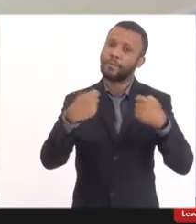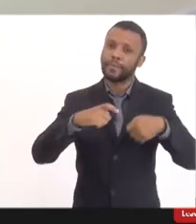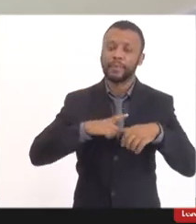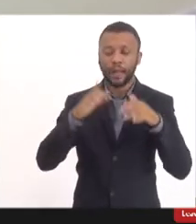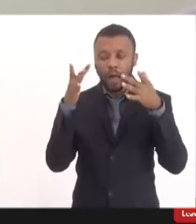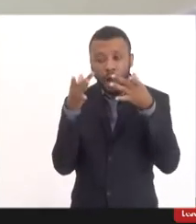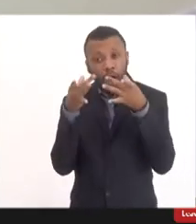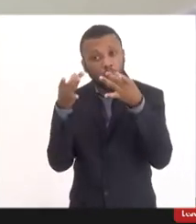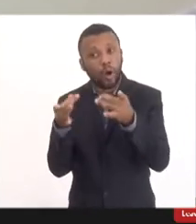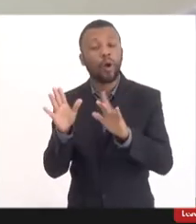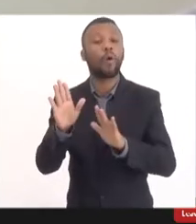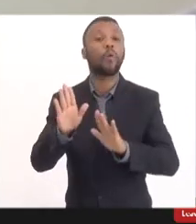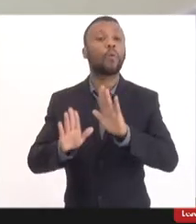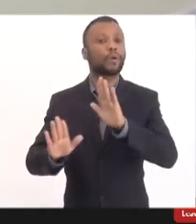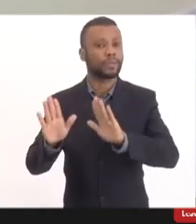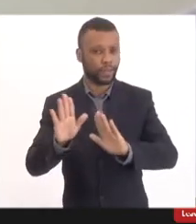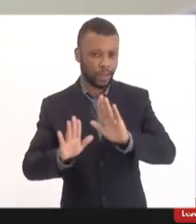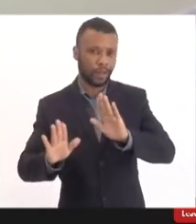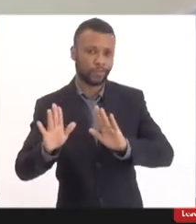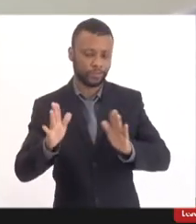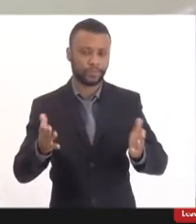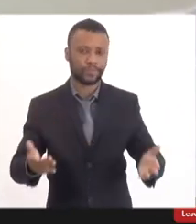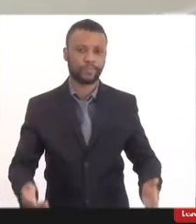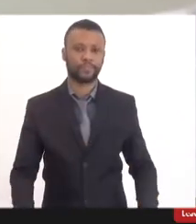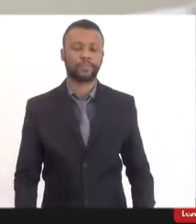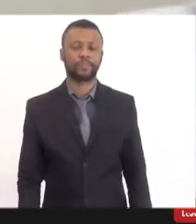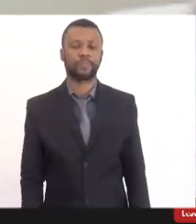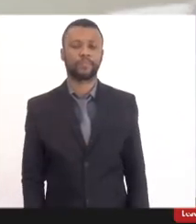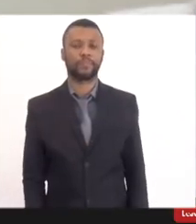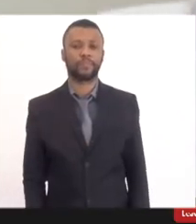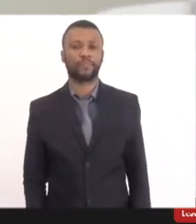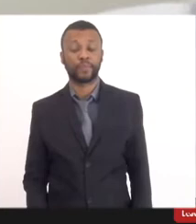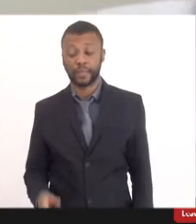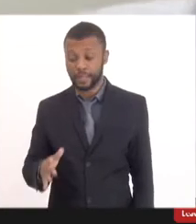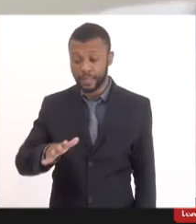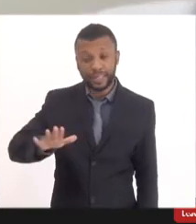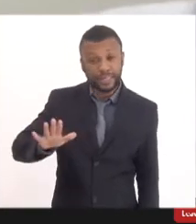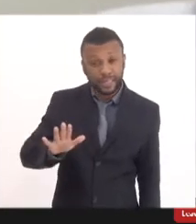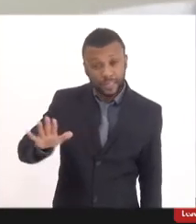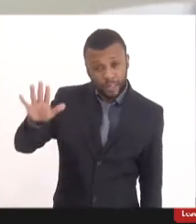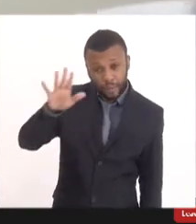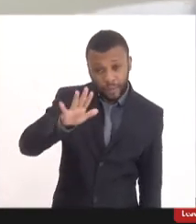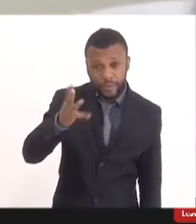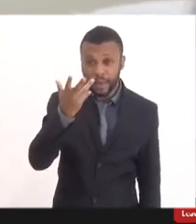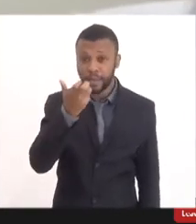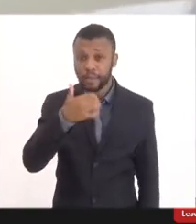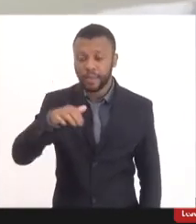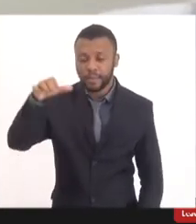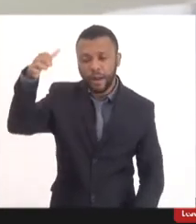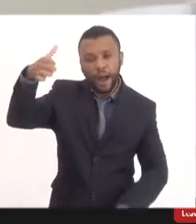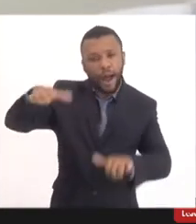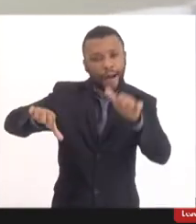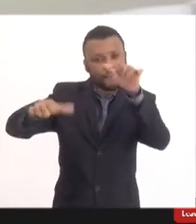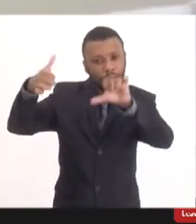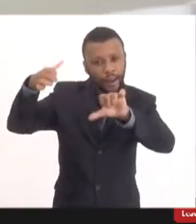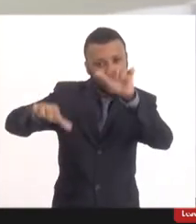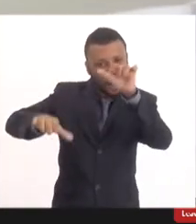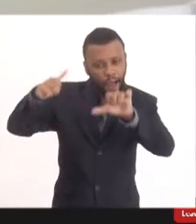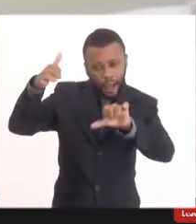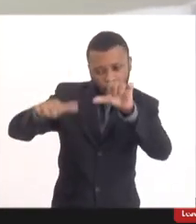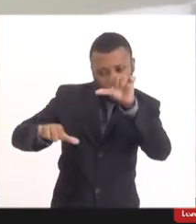vacinando essas crianças. São as crianças que, geralmente, elas são avaliadas através dos nossos centros